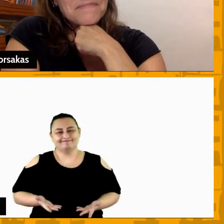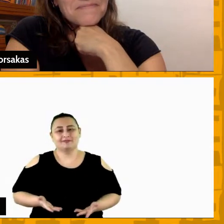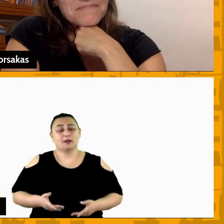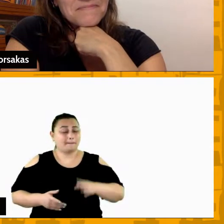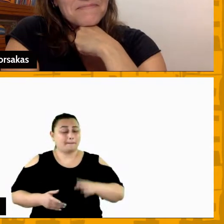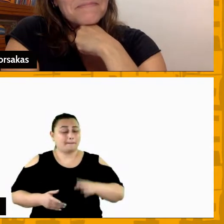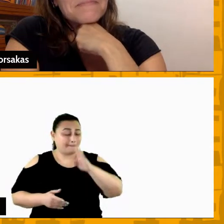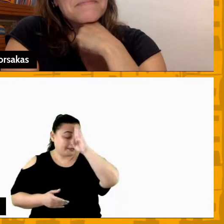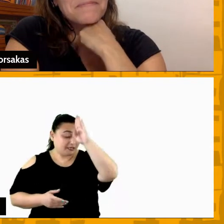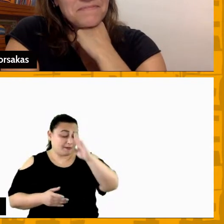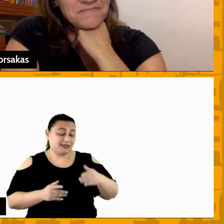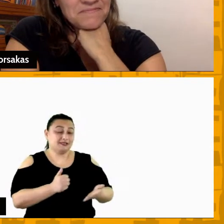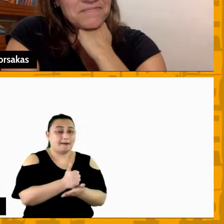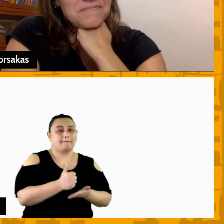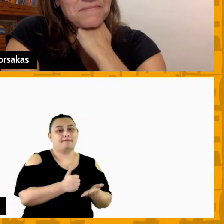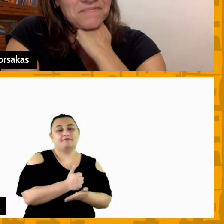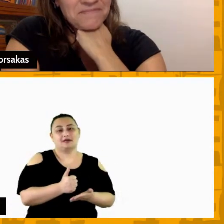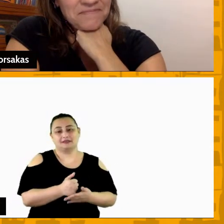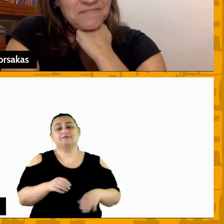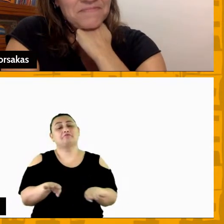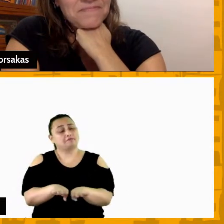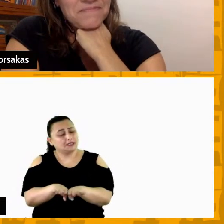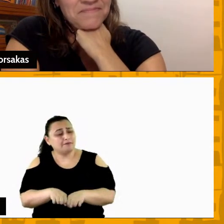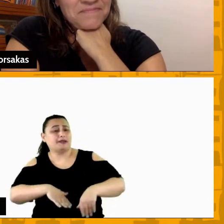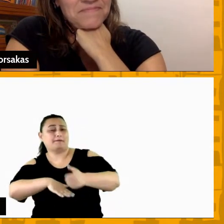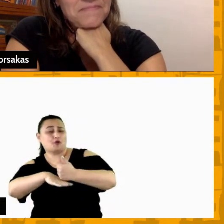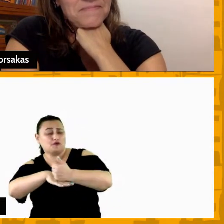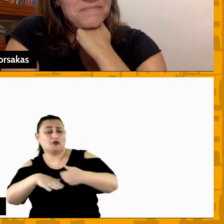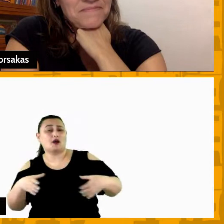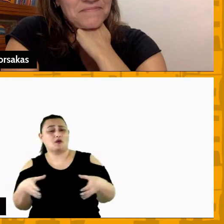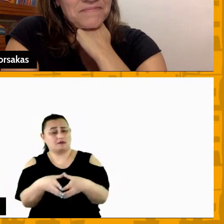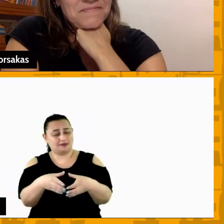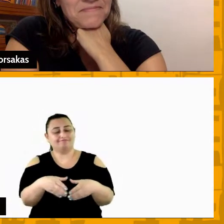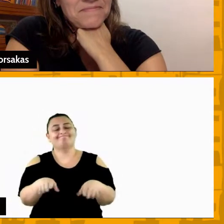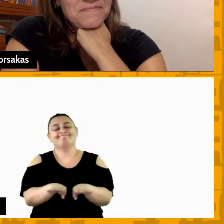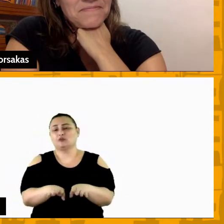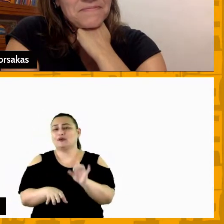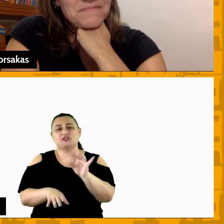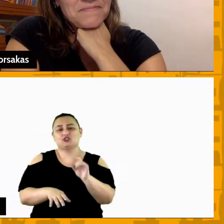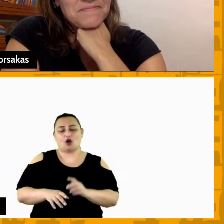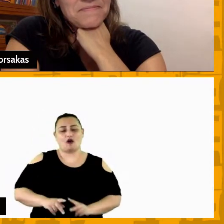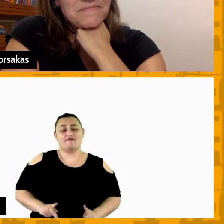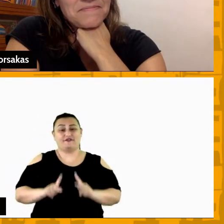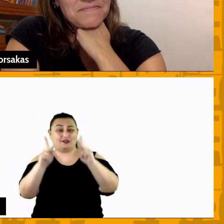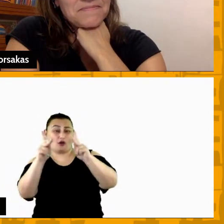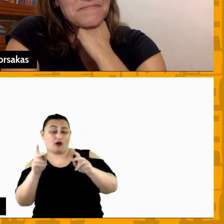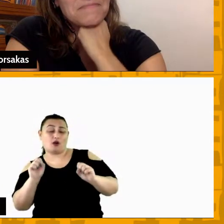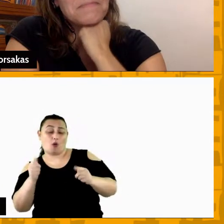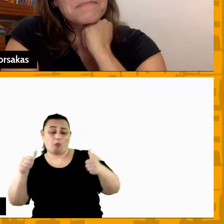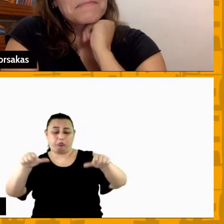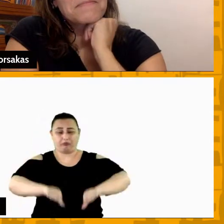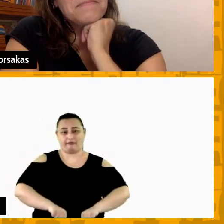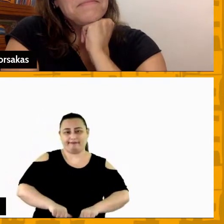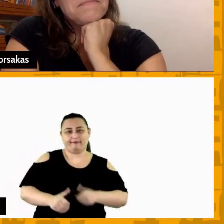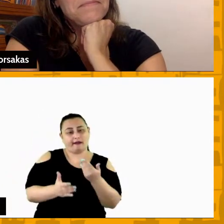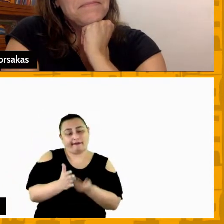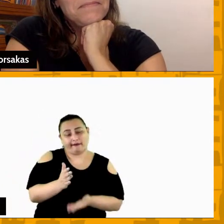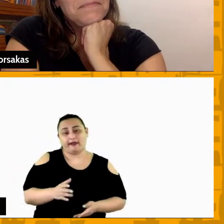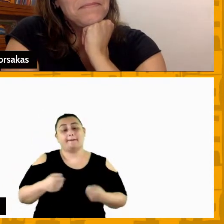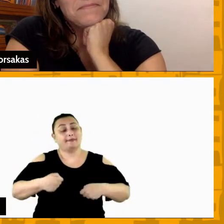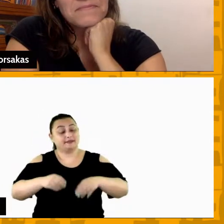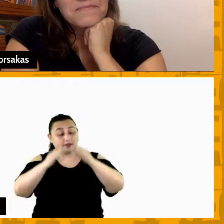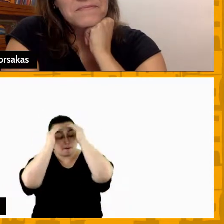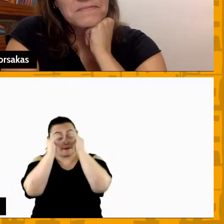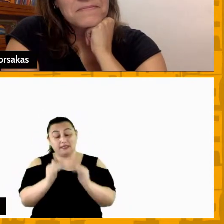categorias de base mas serve para a equipe profissional adulta também não é só o ganhar ou perder é você executar da forma que você tem que